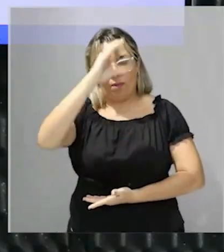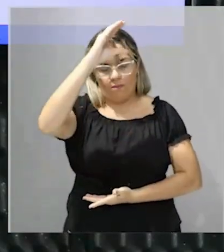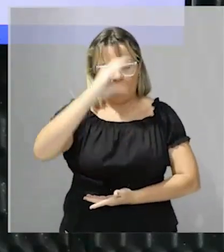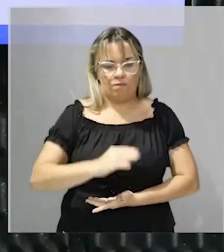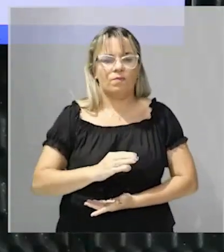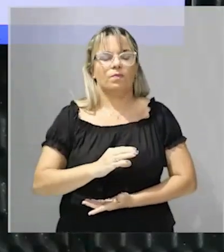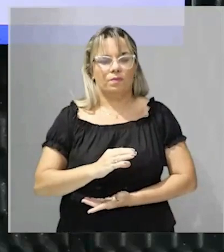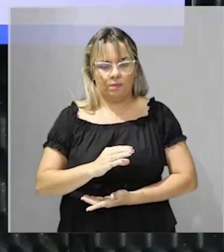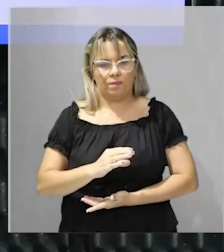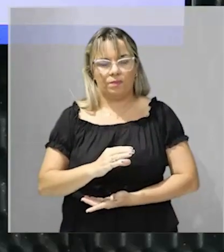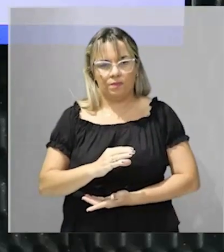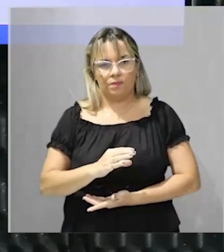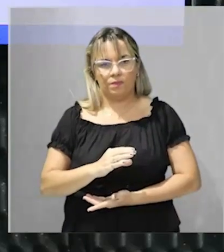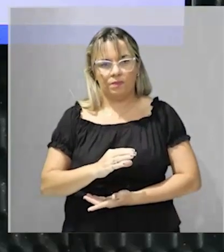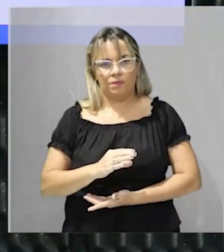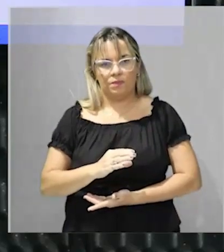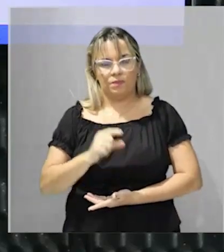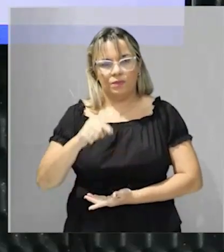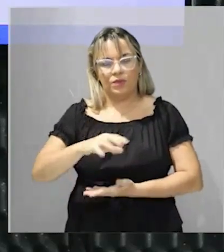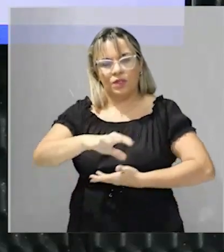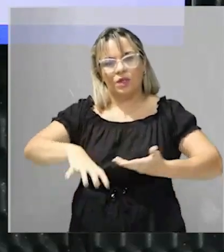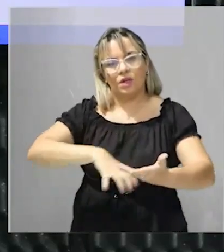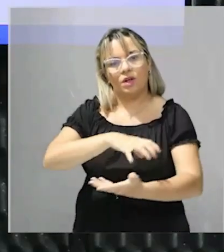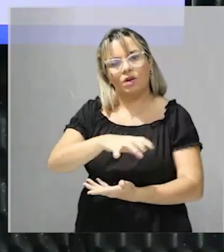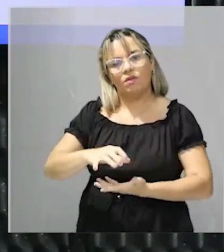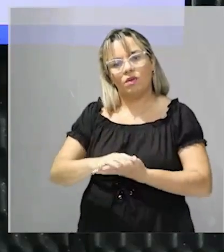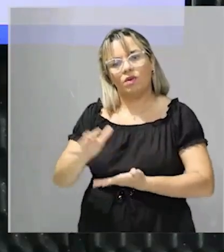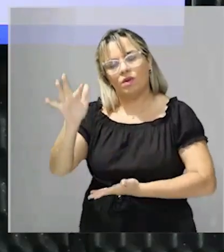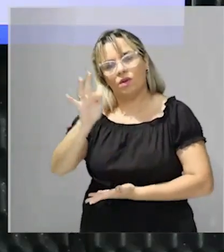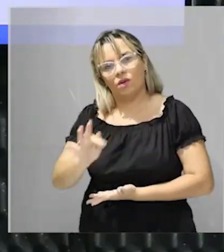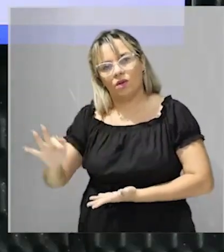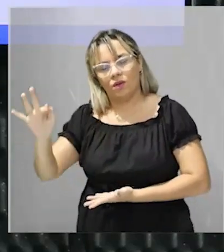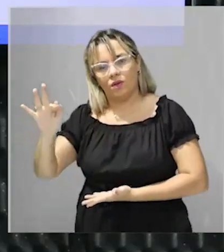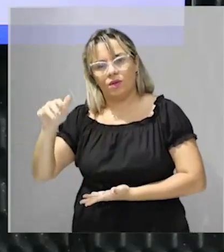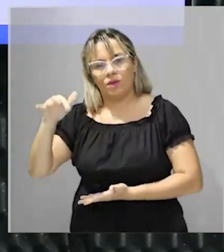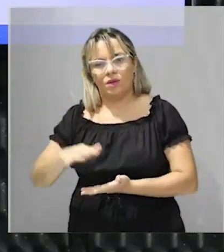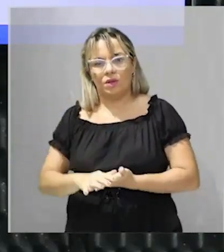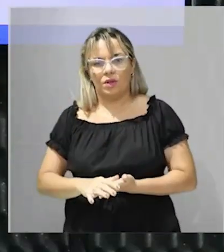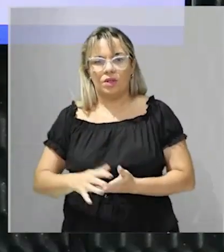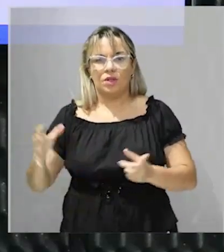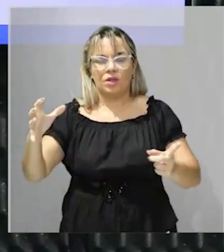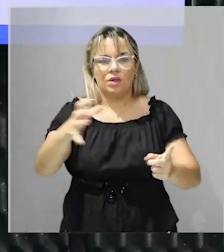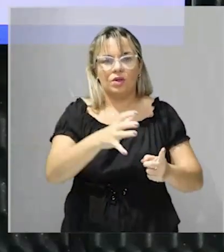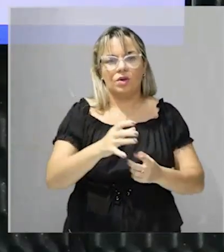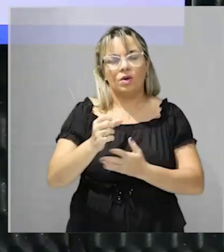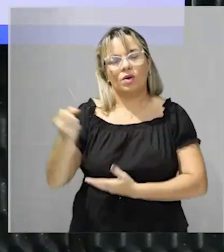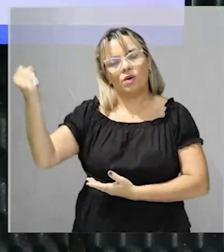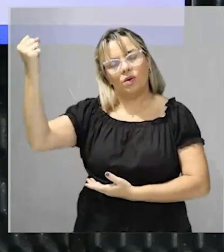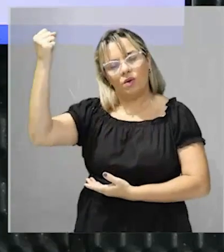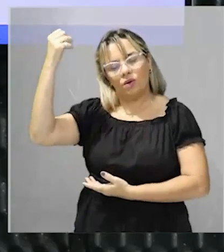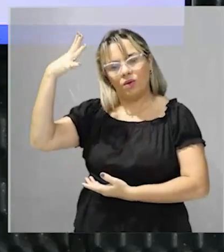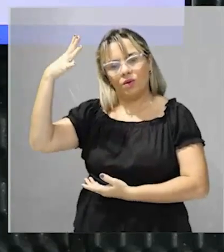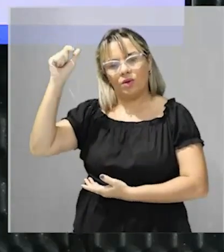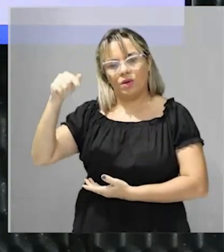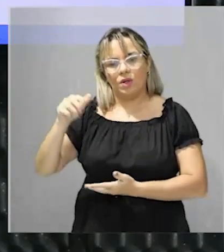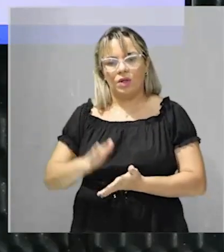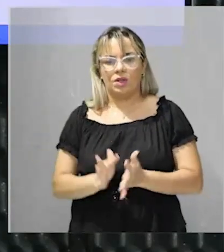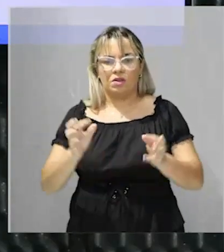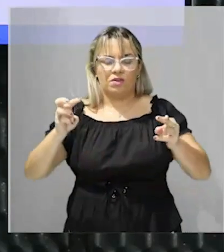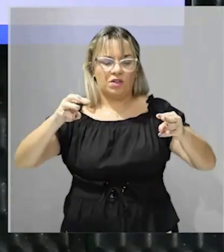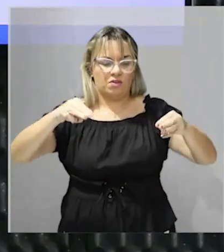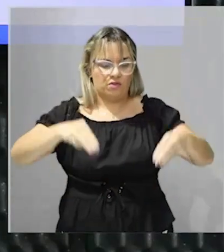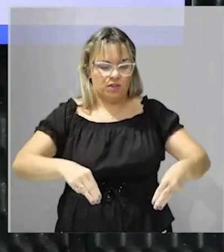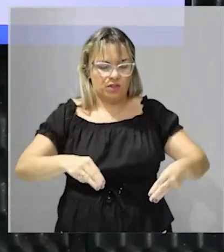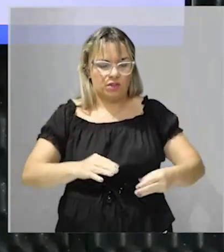declaração dos direitos do homem de cidadão lá da Revolução Francesa ela foi inspirada no iluminismo a revolução que derrubou o antigo